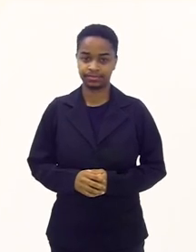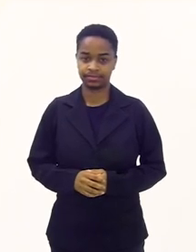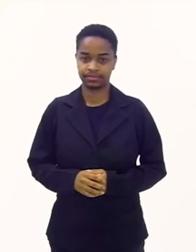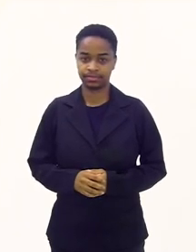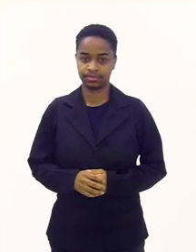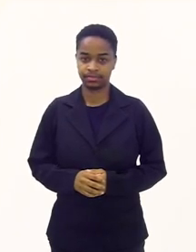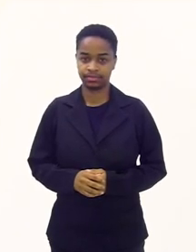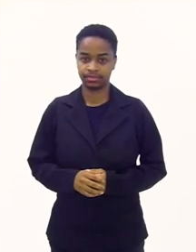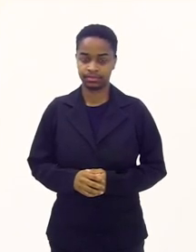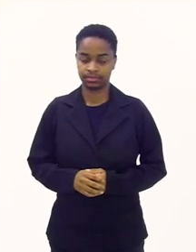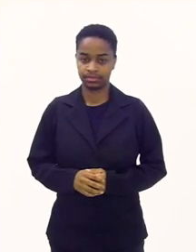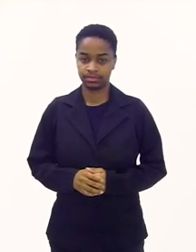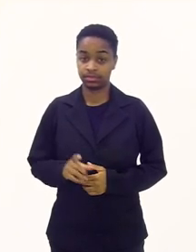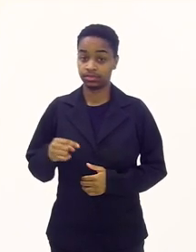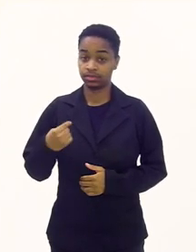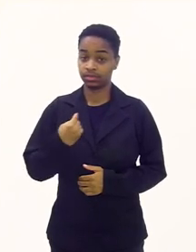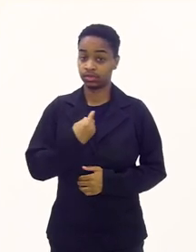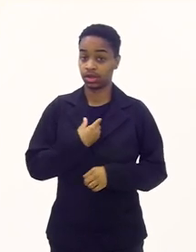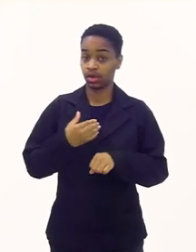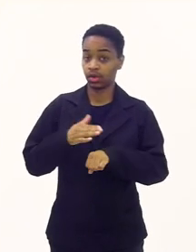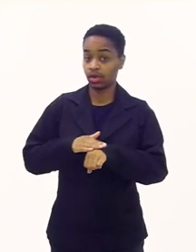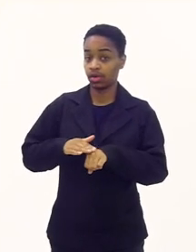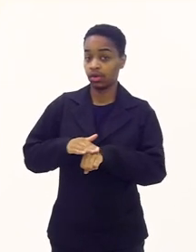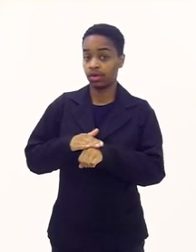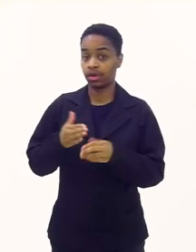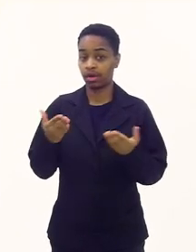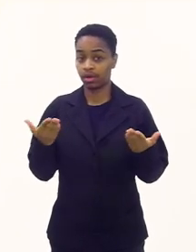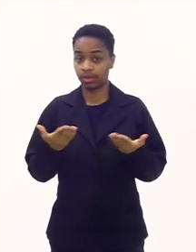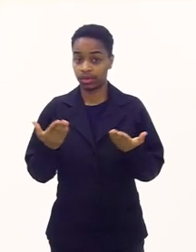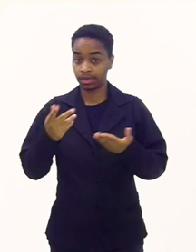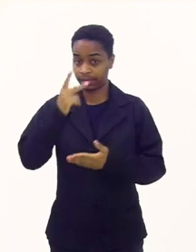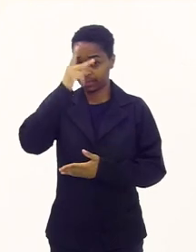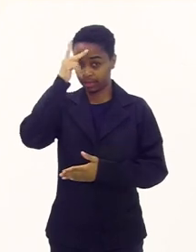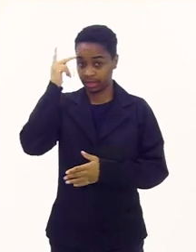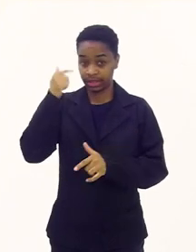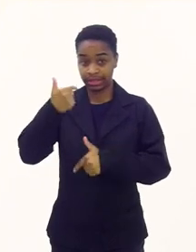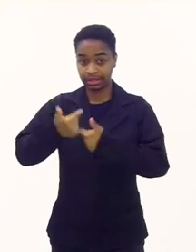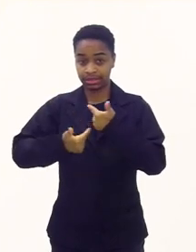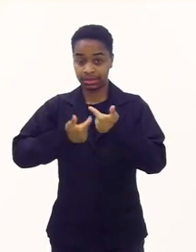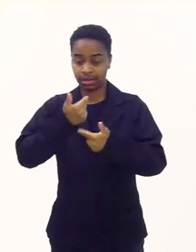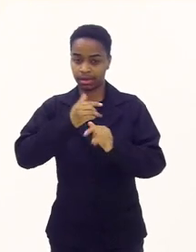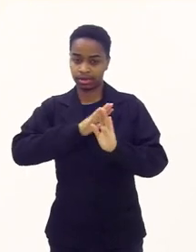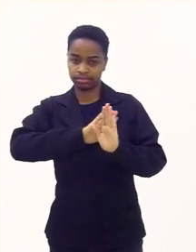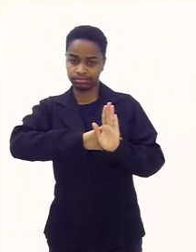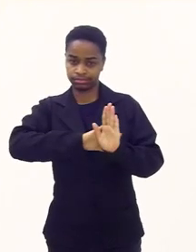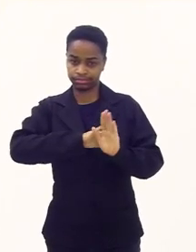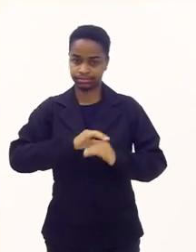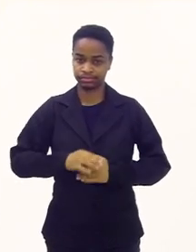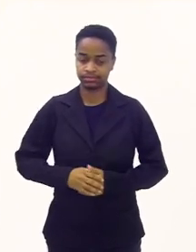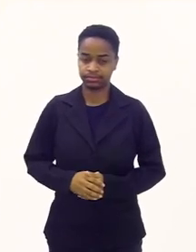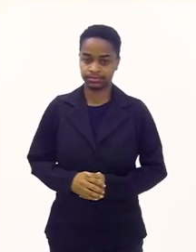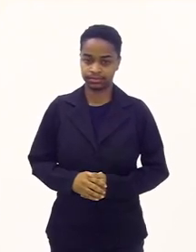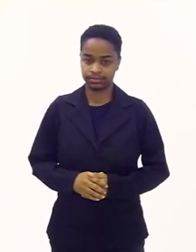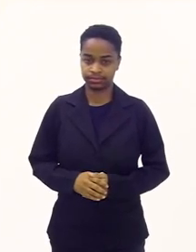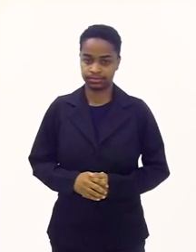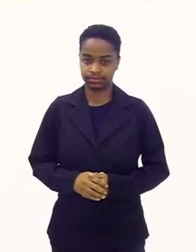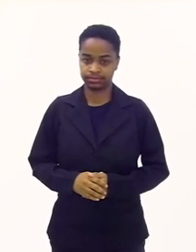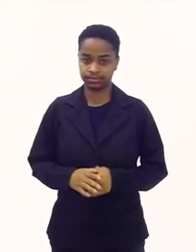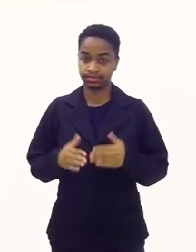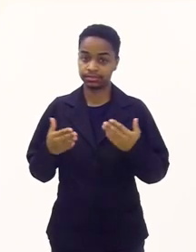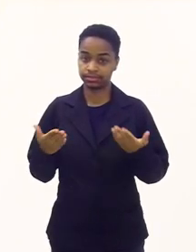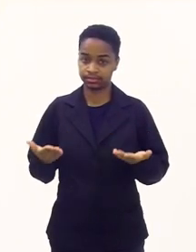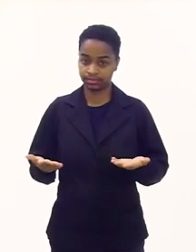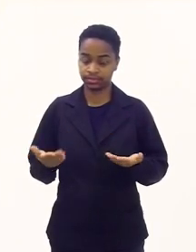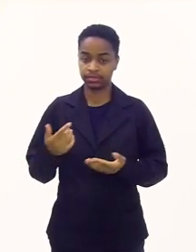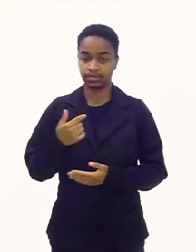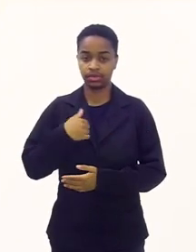Agora, nós vamos conversar agora com aqueles que trabalham por trás das cortinas. Então,